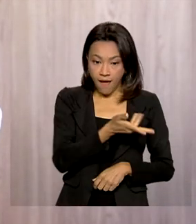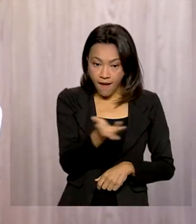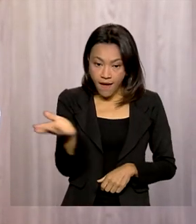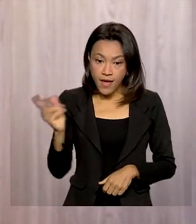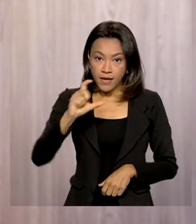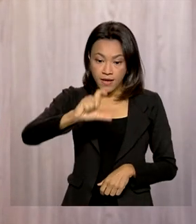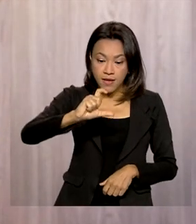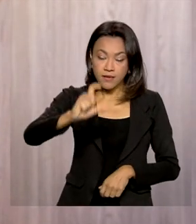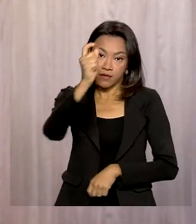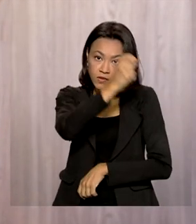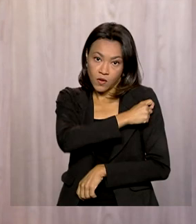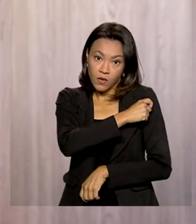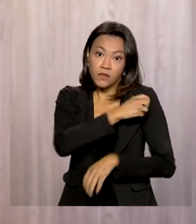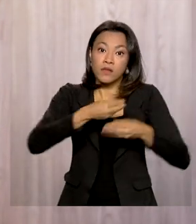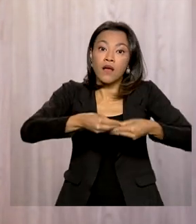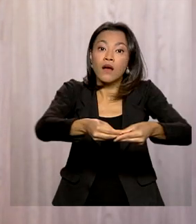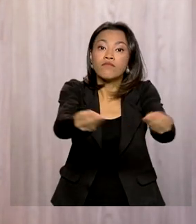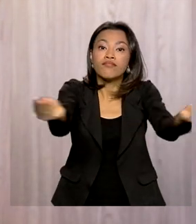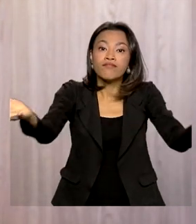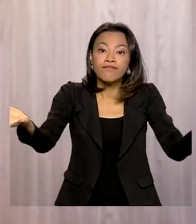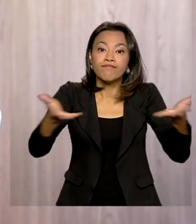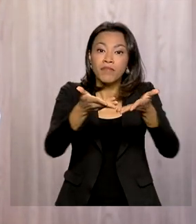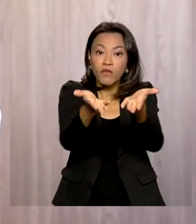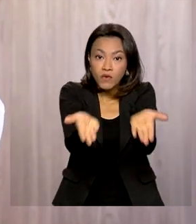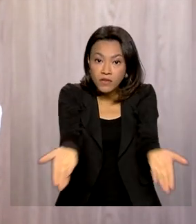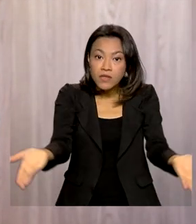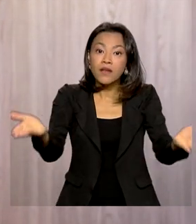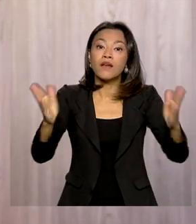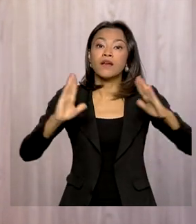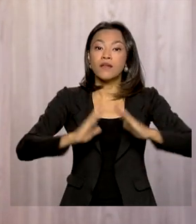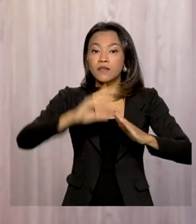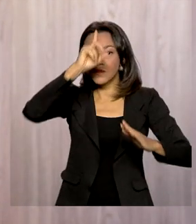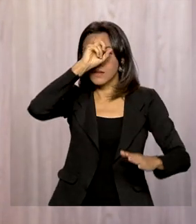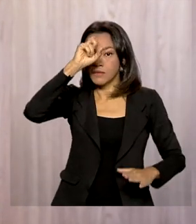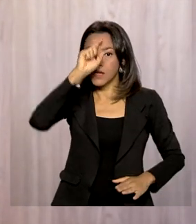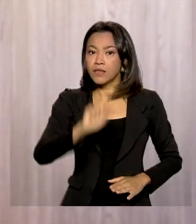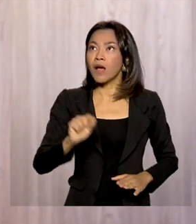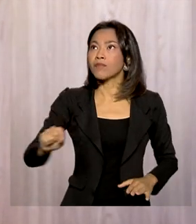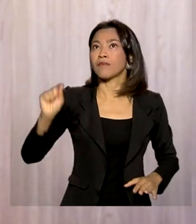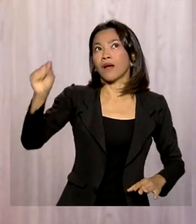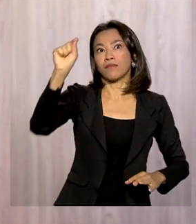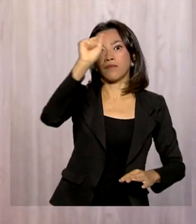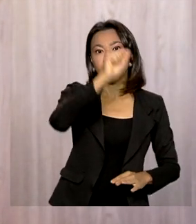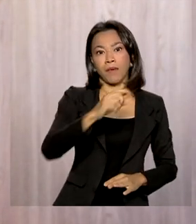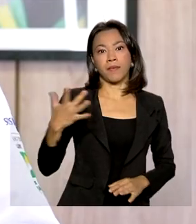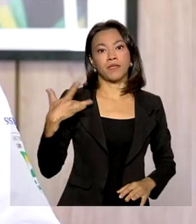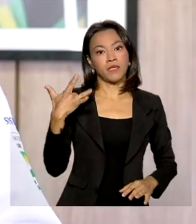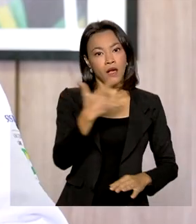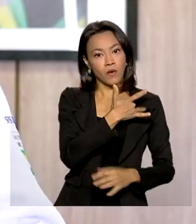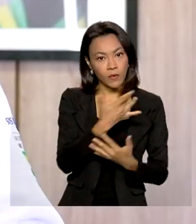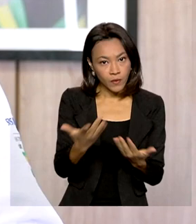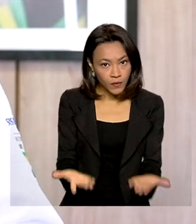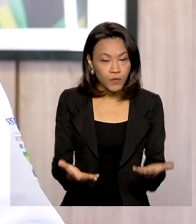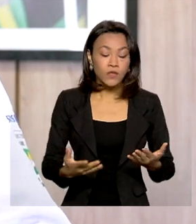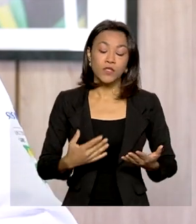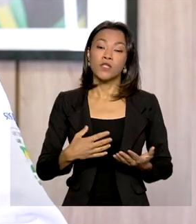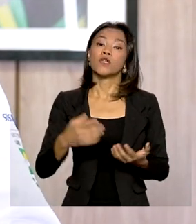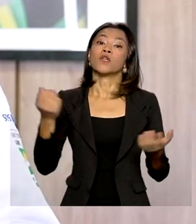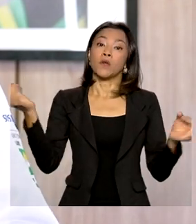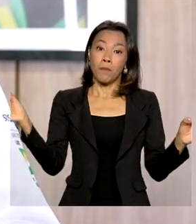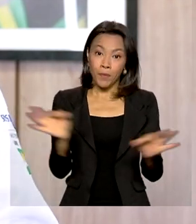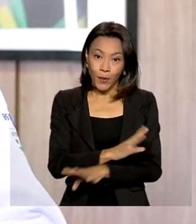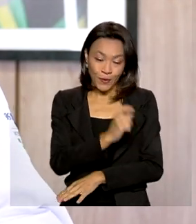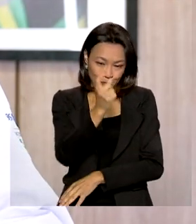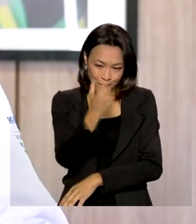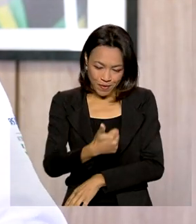estão disponíveis para você nas nossas unidades básicas de saúde. Completar o esquema